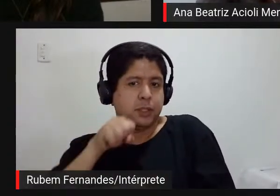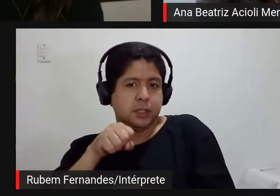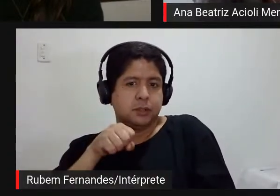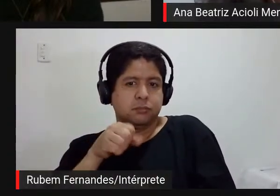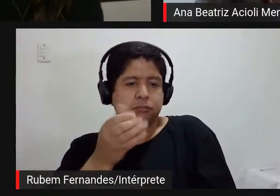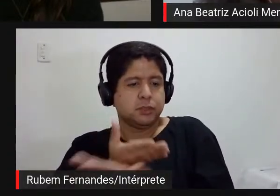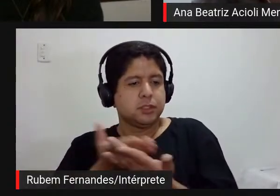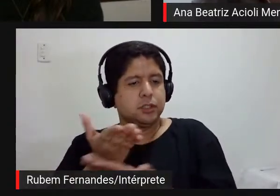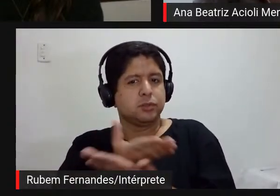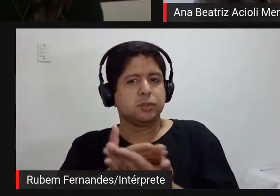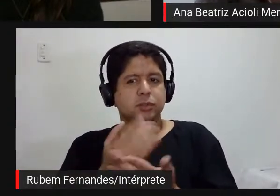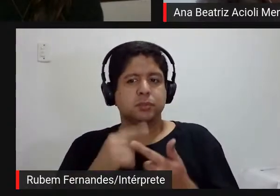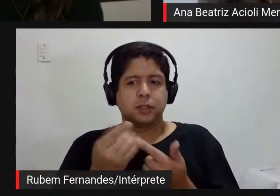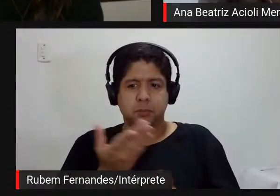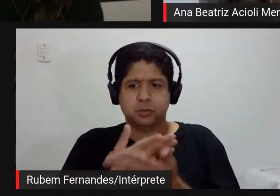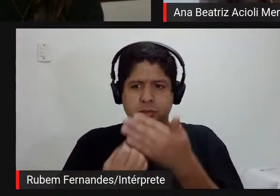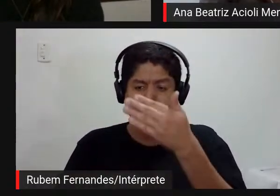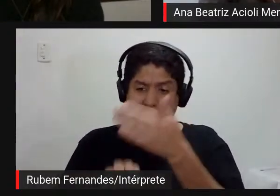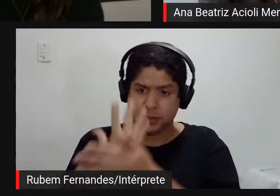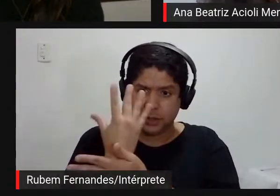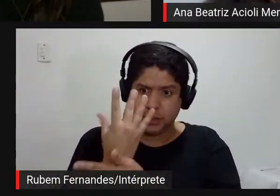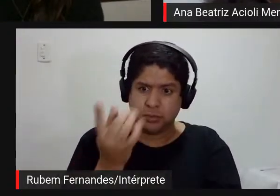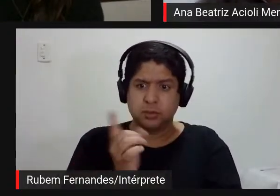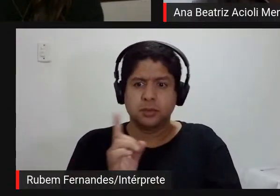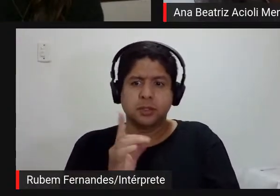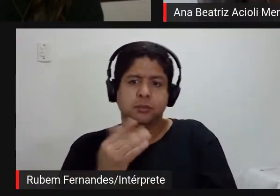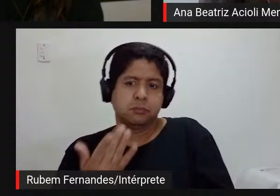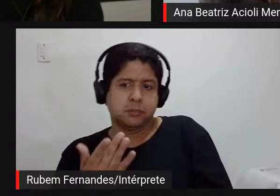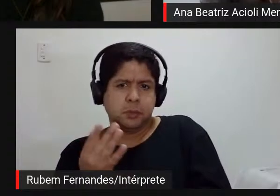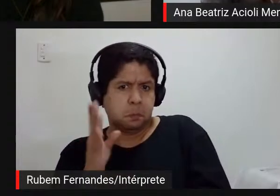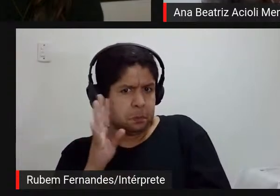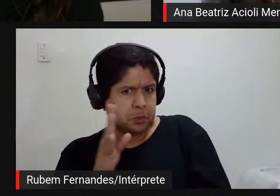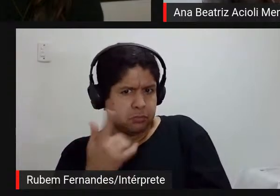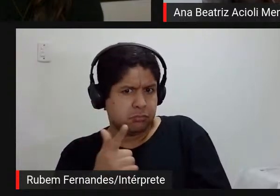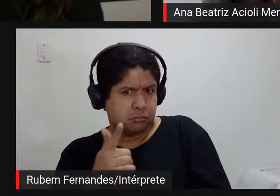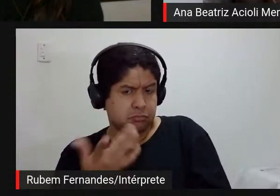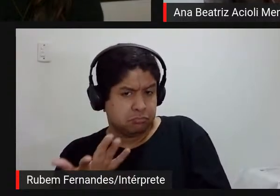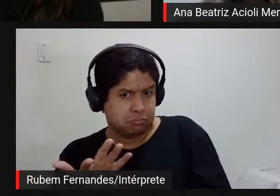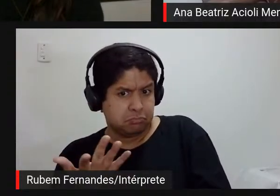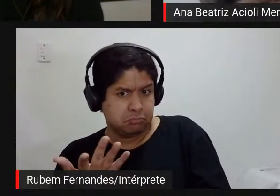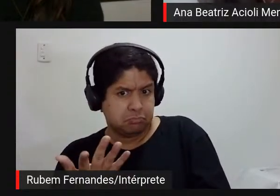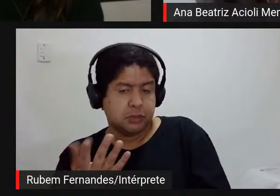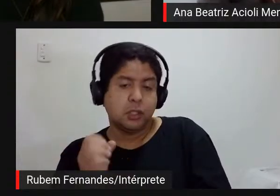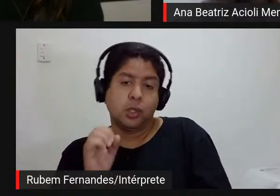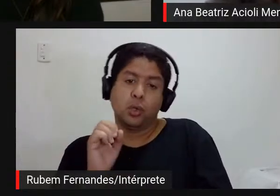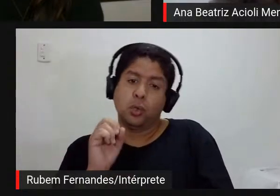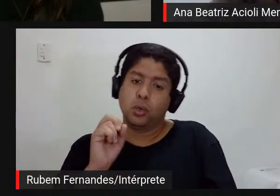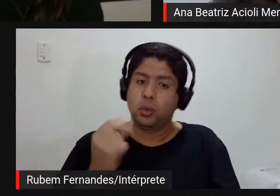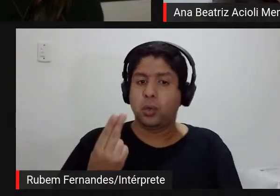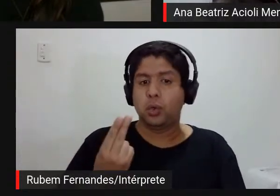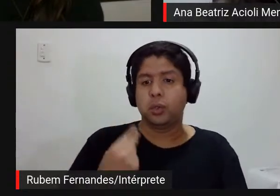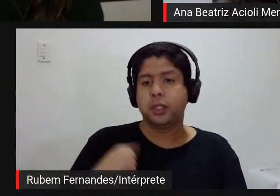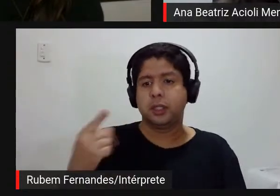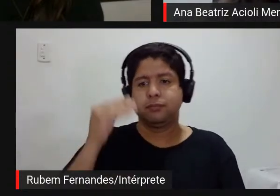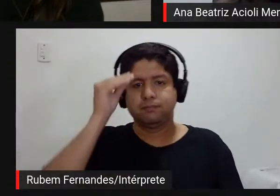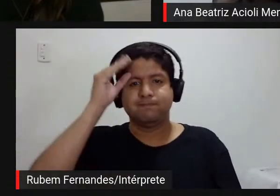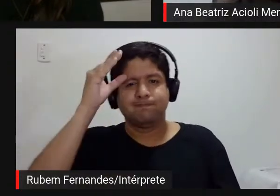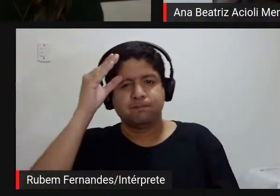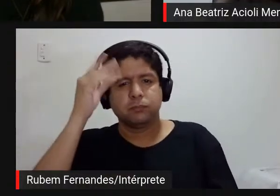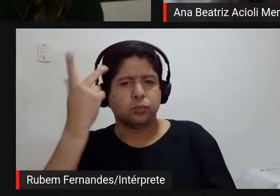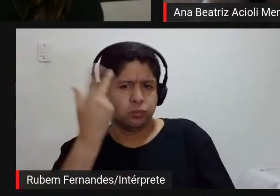mediador não cria ele não pensa ele ele está em um conhecimento de senso comum